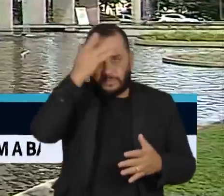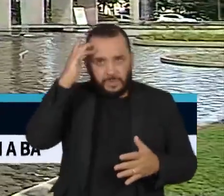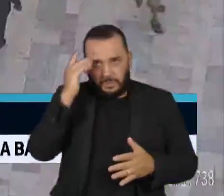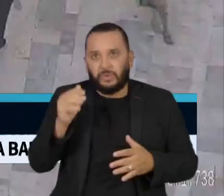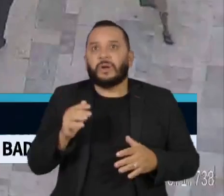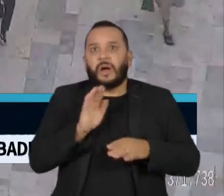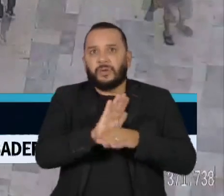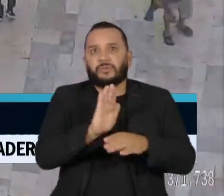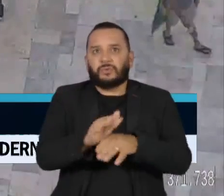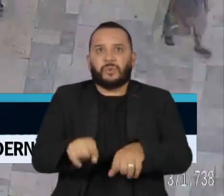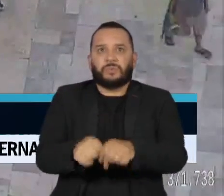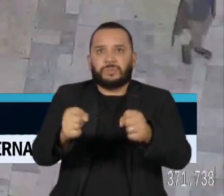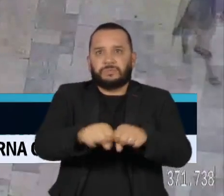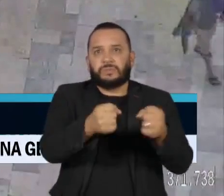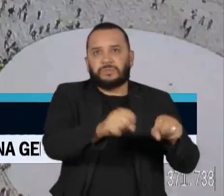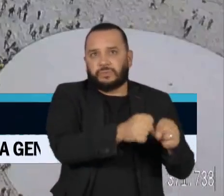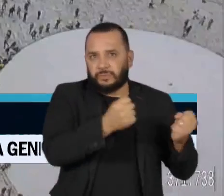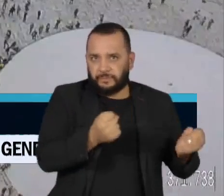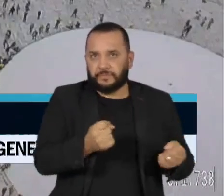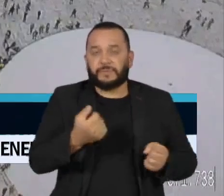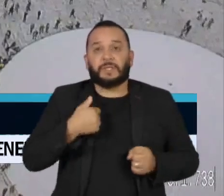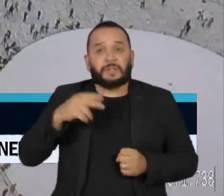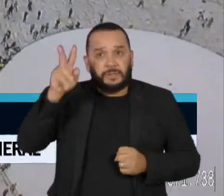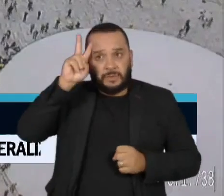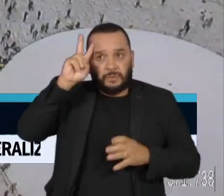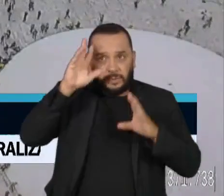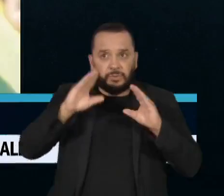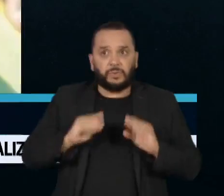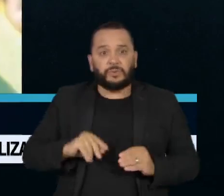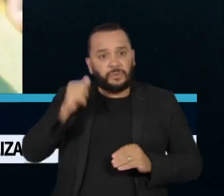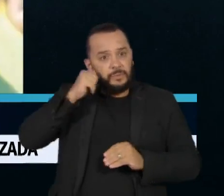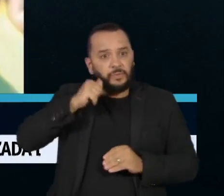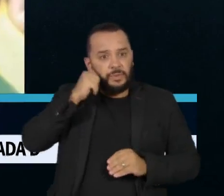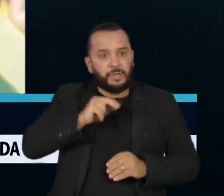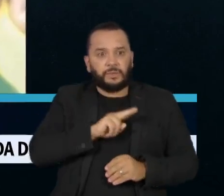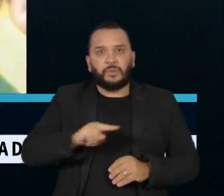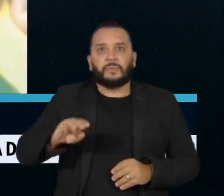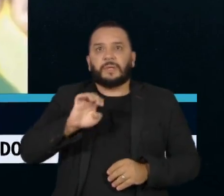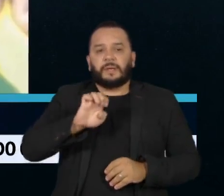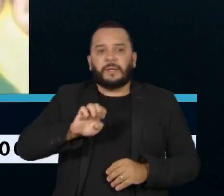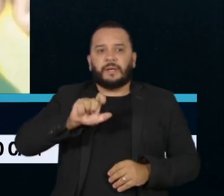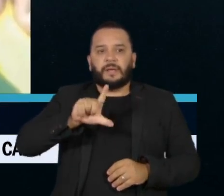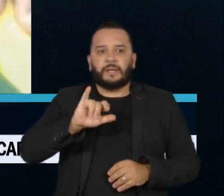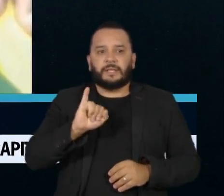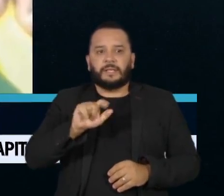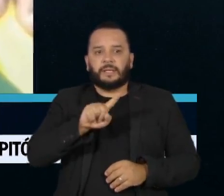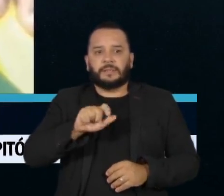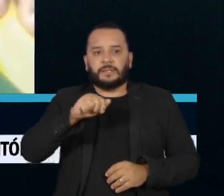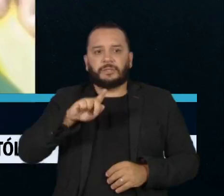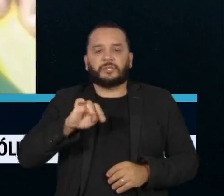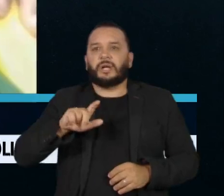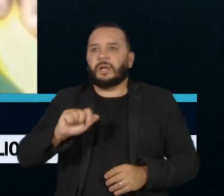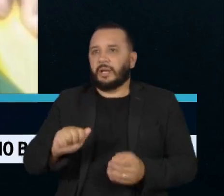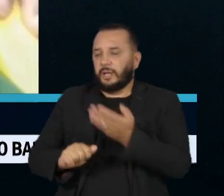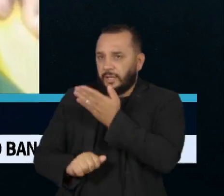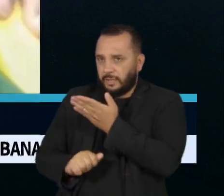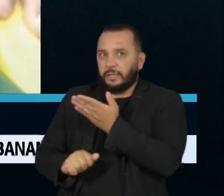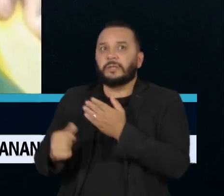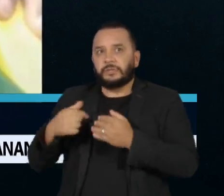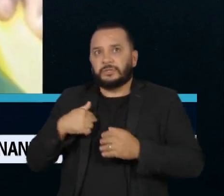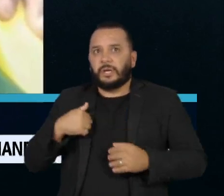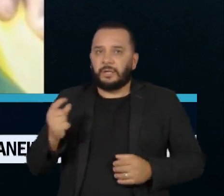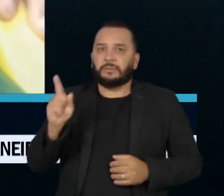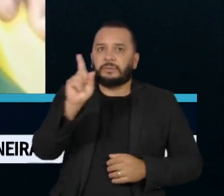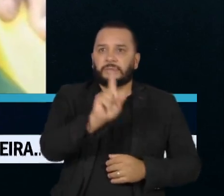ataques. Na segunda noite, uma mulher identificada como Elisângela Cunha Pimentel Braga se entregou à